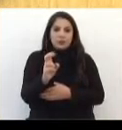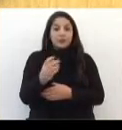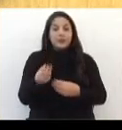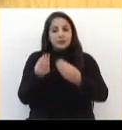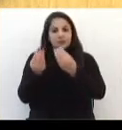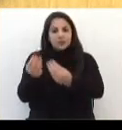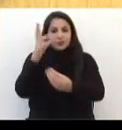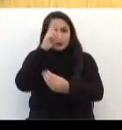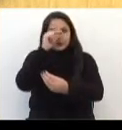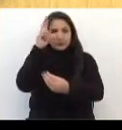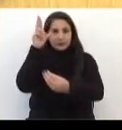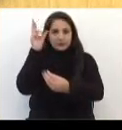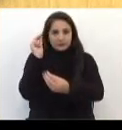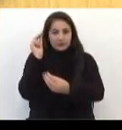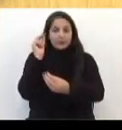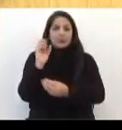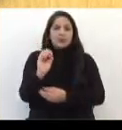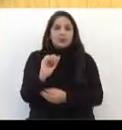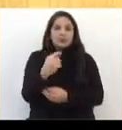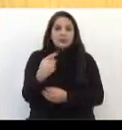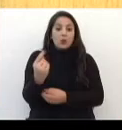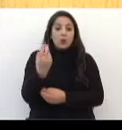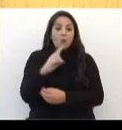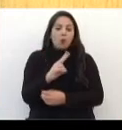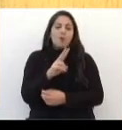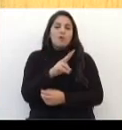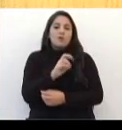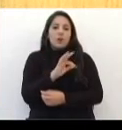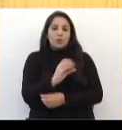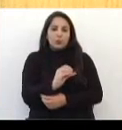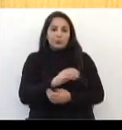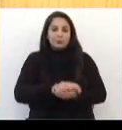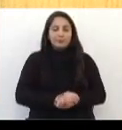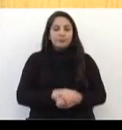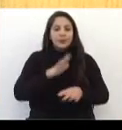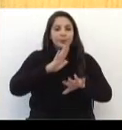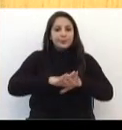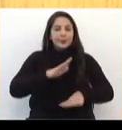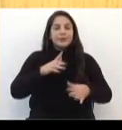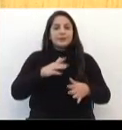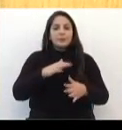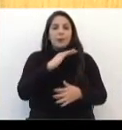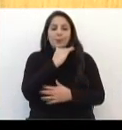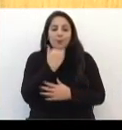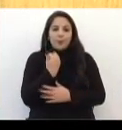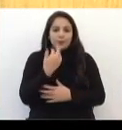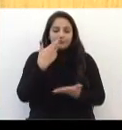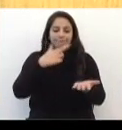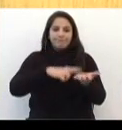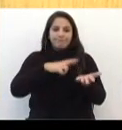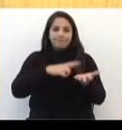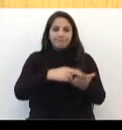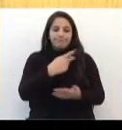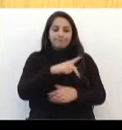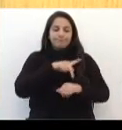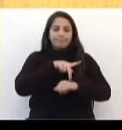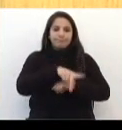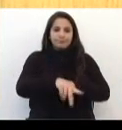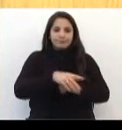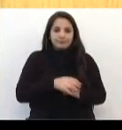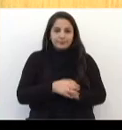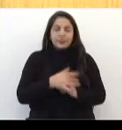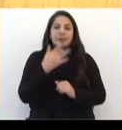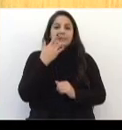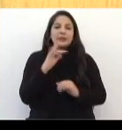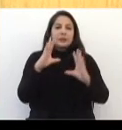Executivo Para sanção ou veto E mais um homicídio foi registrado Em passo fundo nesta semana Na